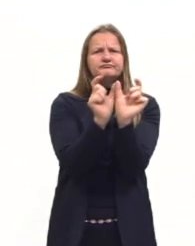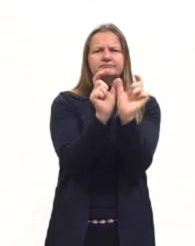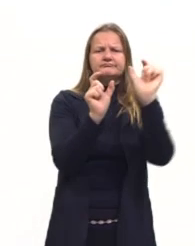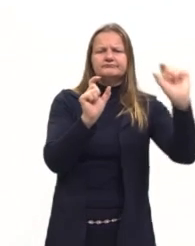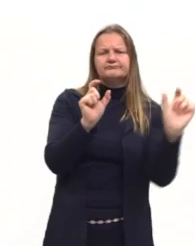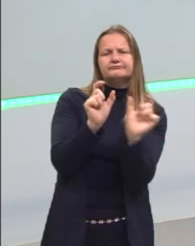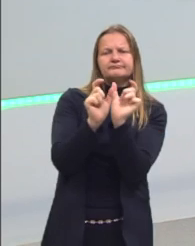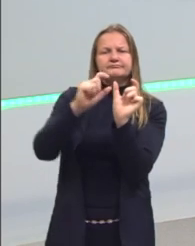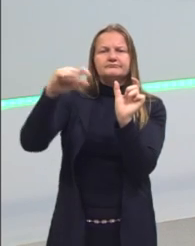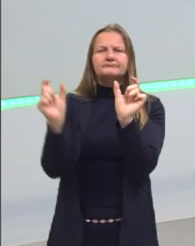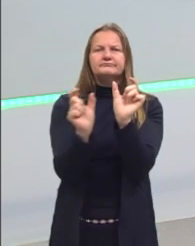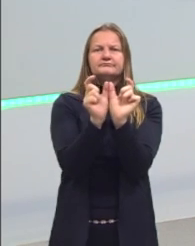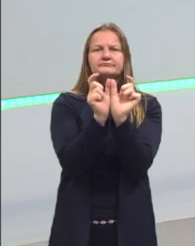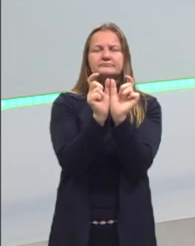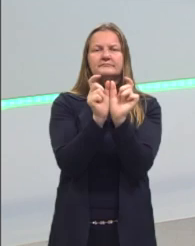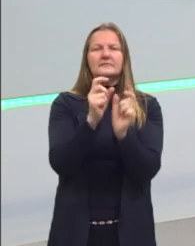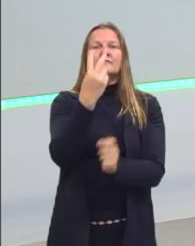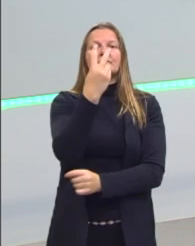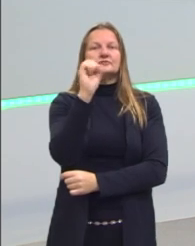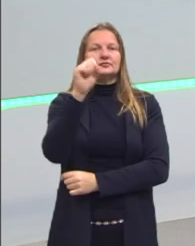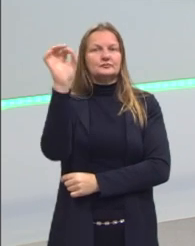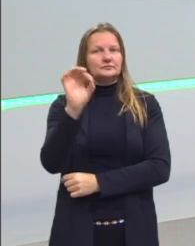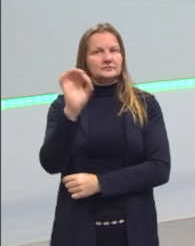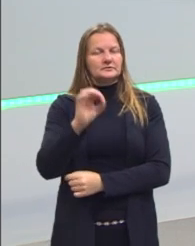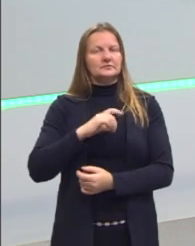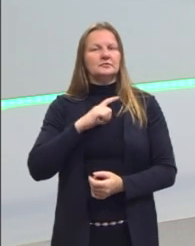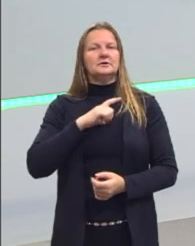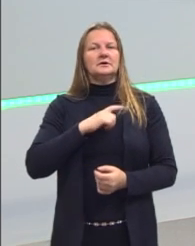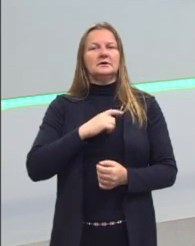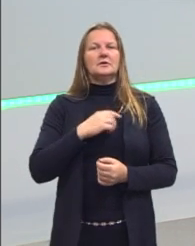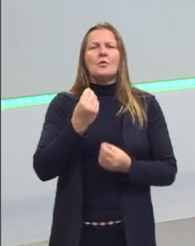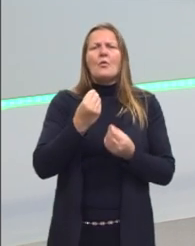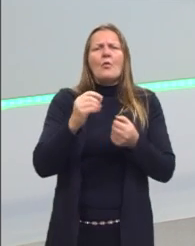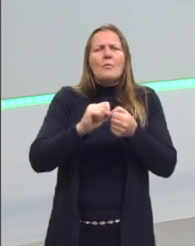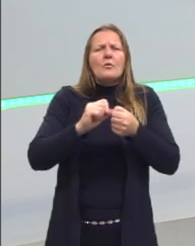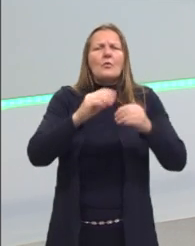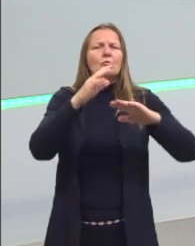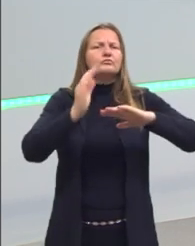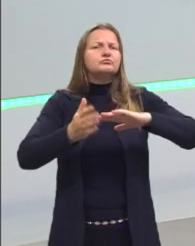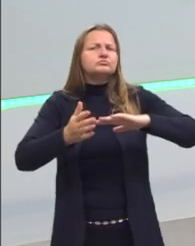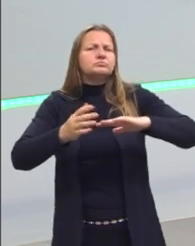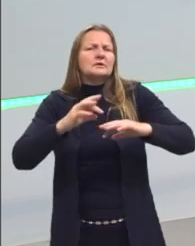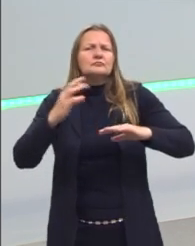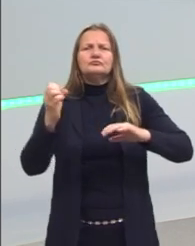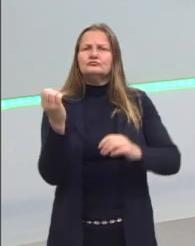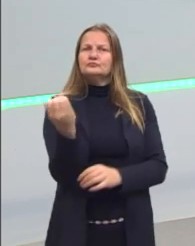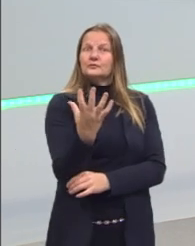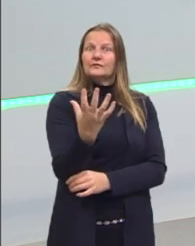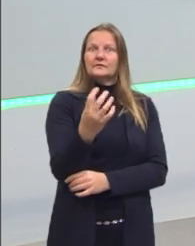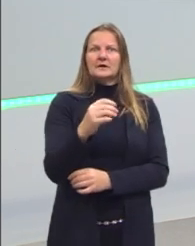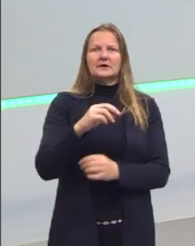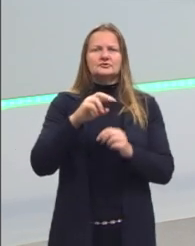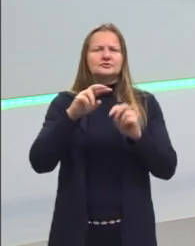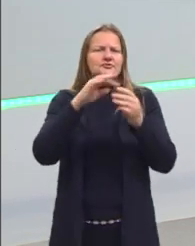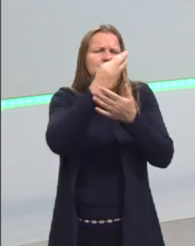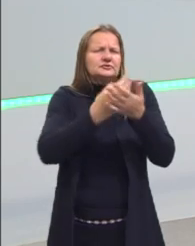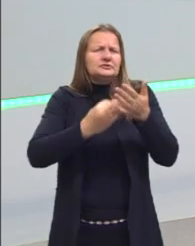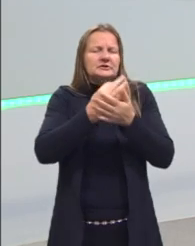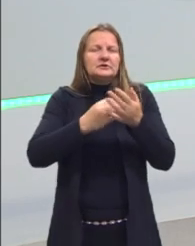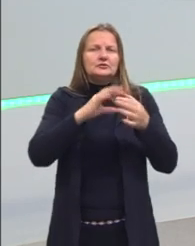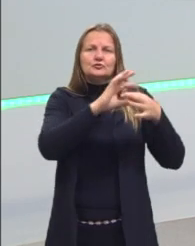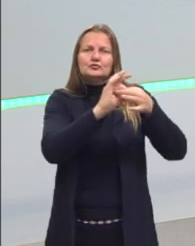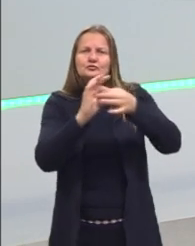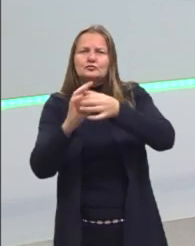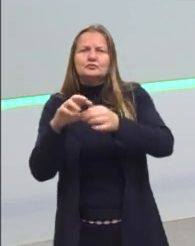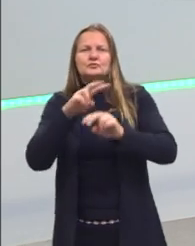,8% das questões, tendências contemporâneas com 23,7% das